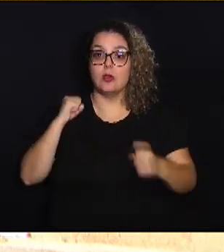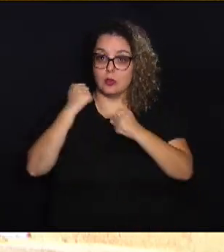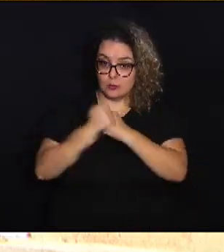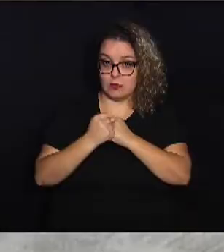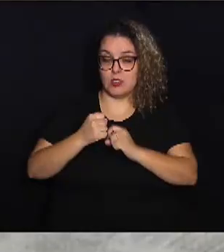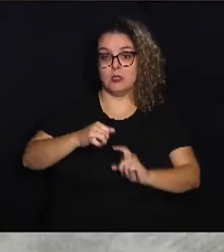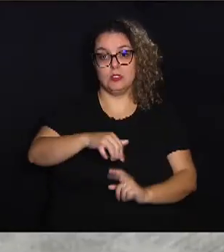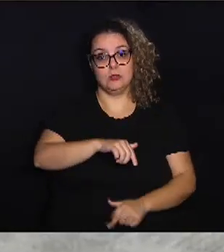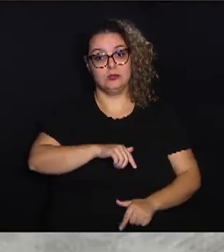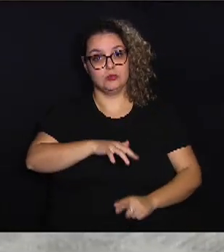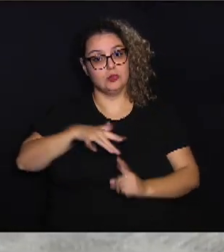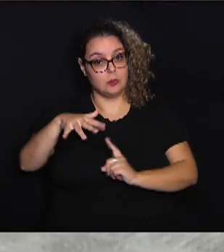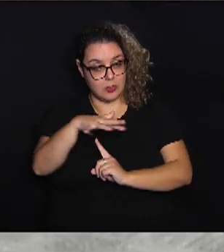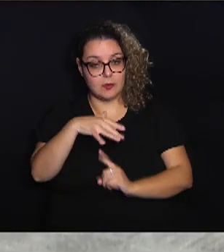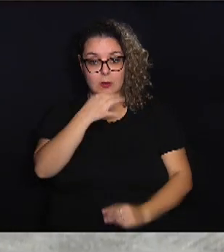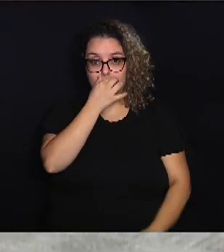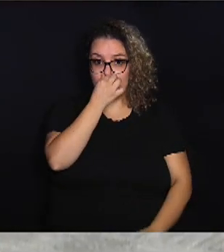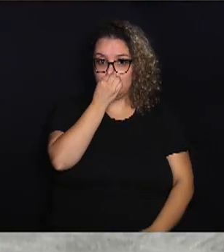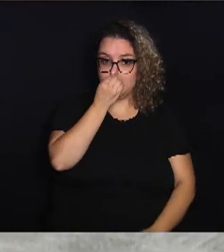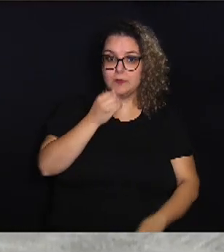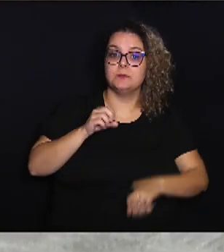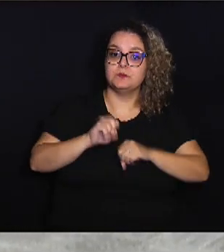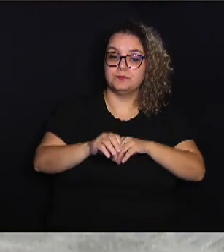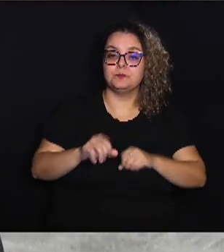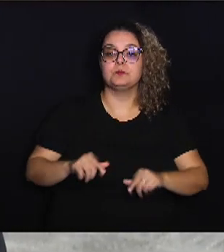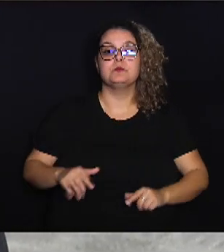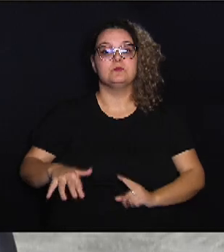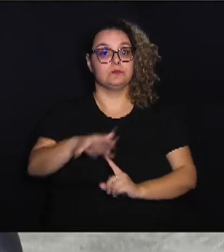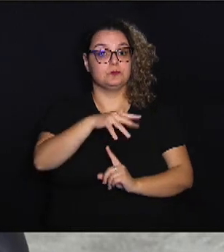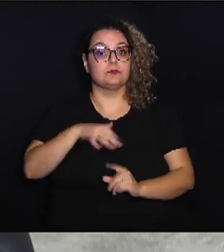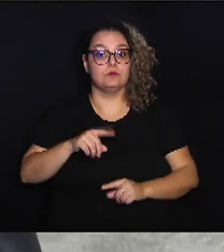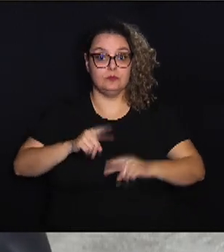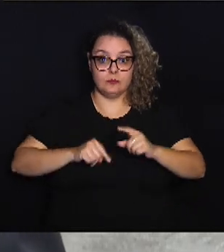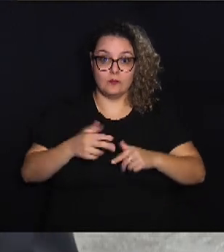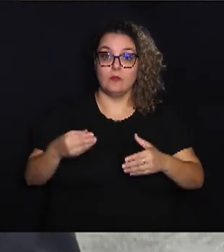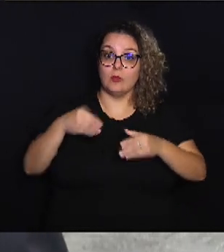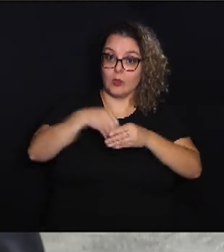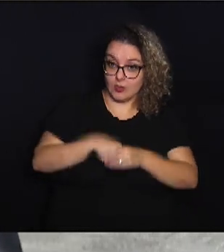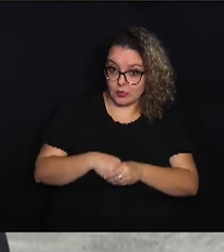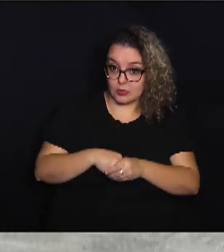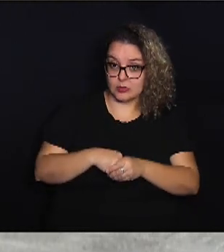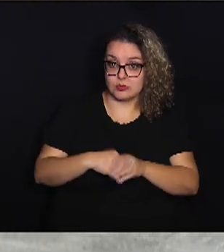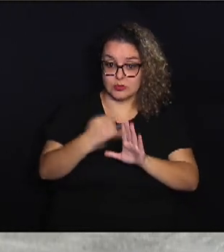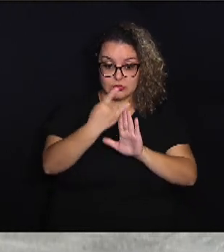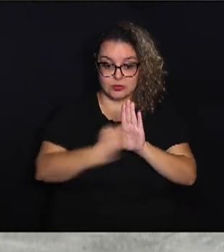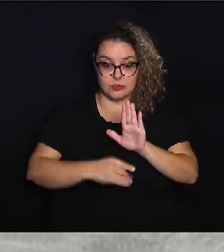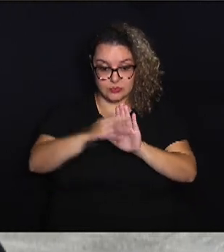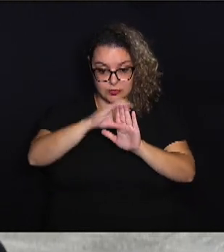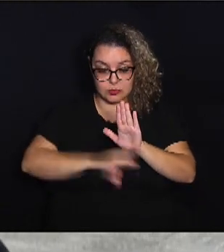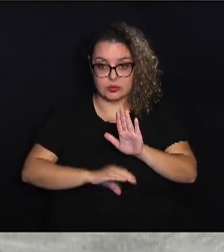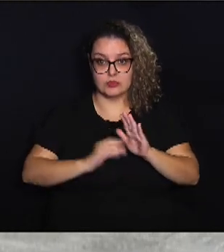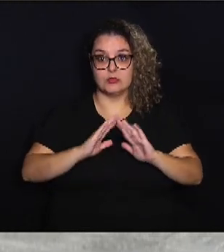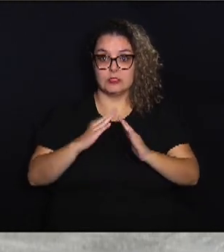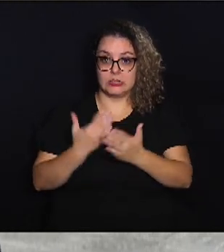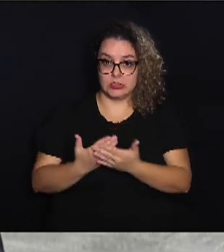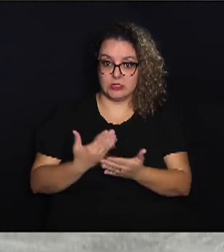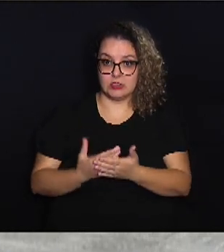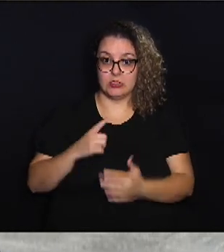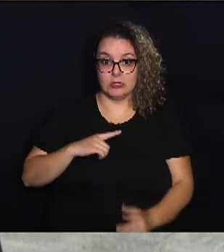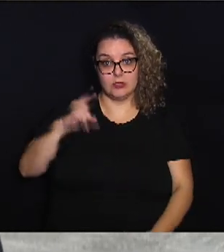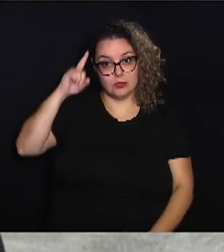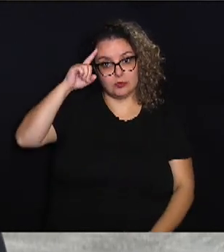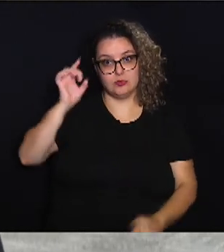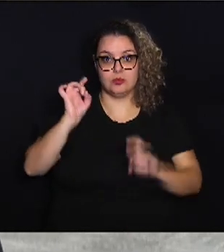meio ambiente. A educação ambiental hoje já é uma matéria que está incluída no currículo das escolas, mas eventualmente ter uma data